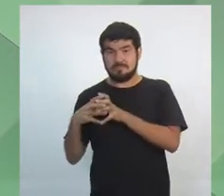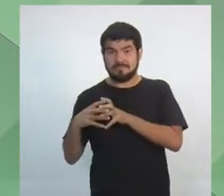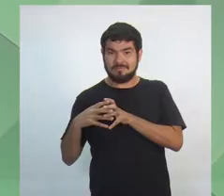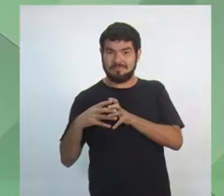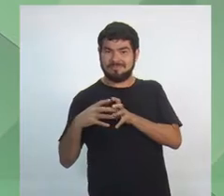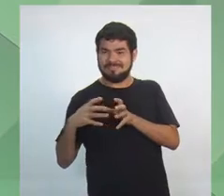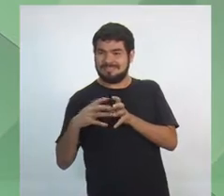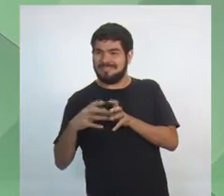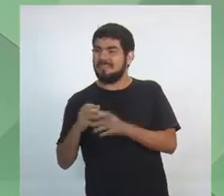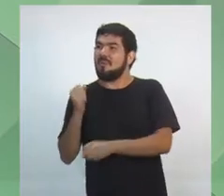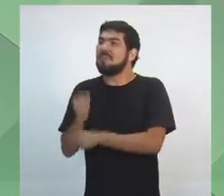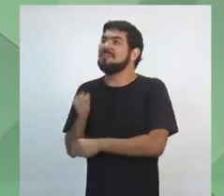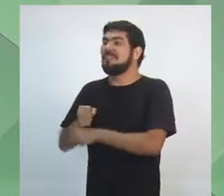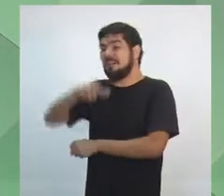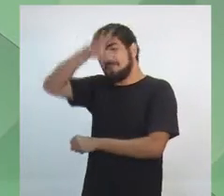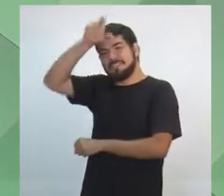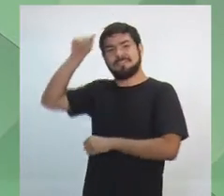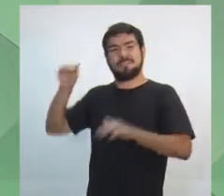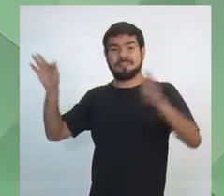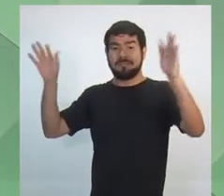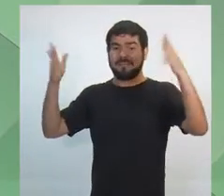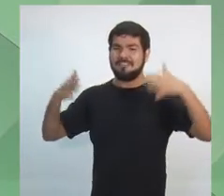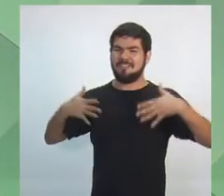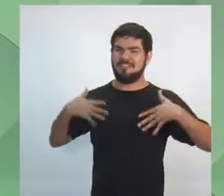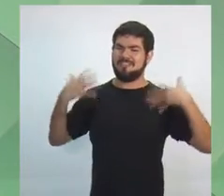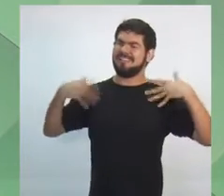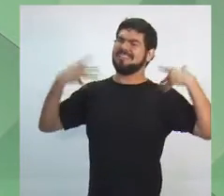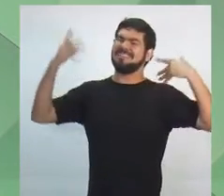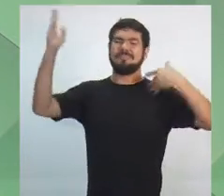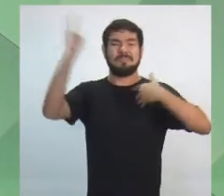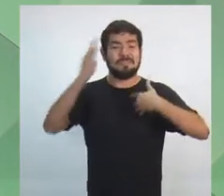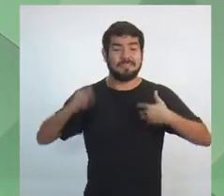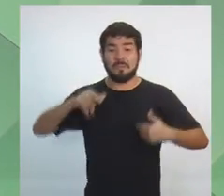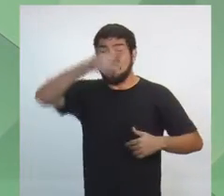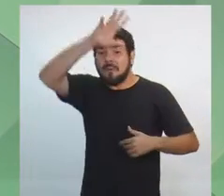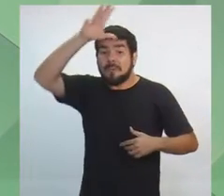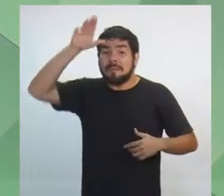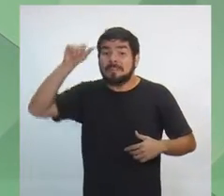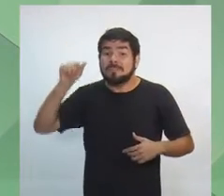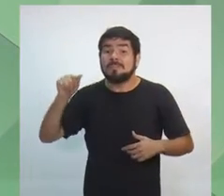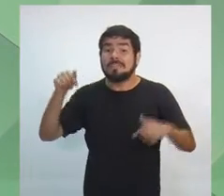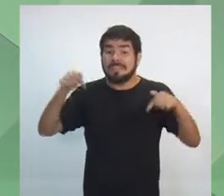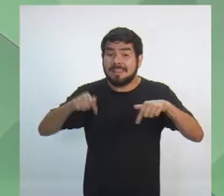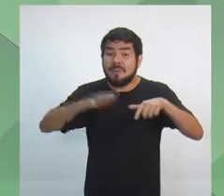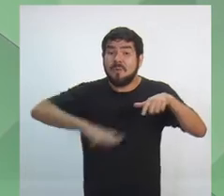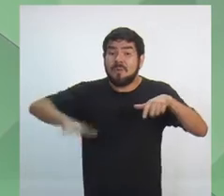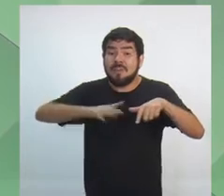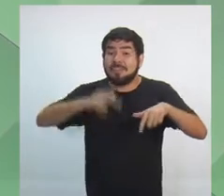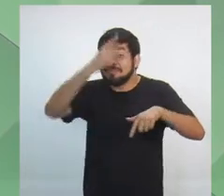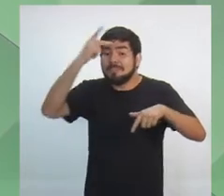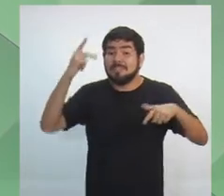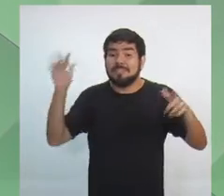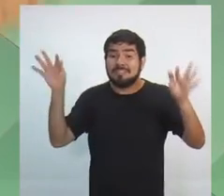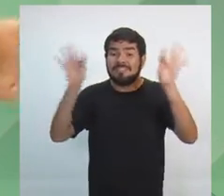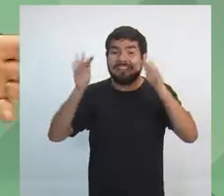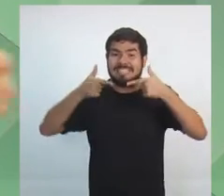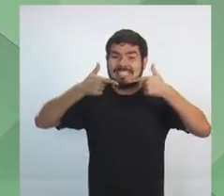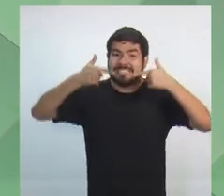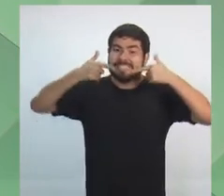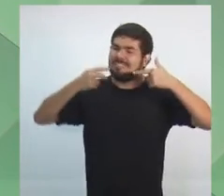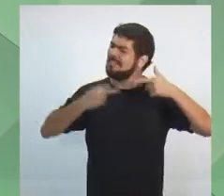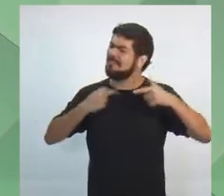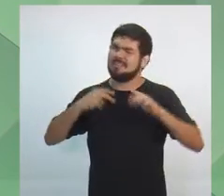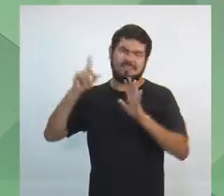feliz para o povo amazonense, para o povo brasileiro. O Amazonas é um lugar de gente feliz. Nós não podemos nos deixar levar pelo